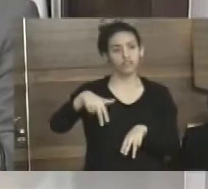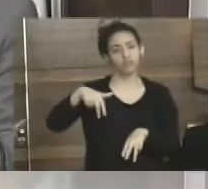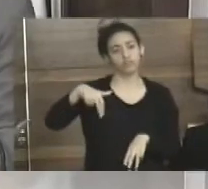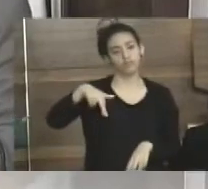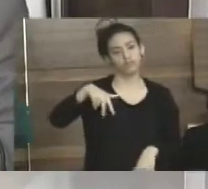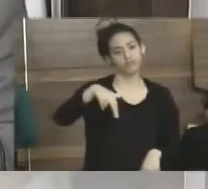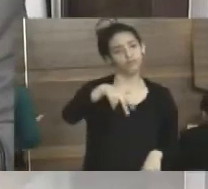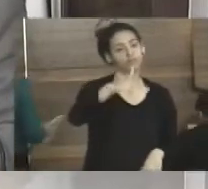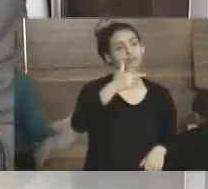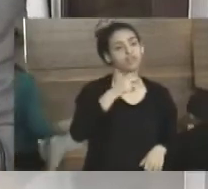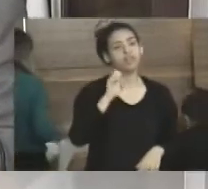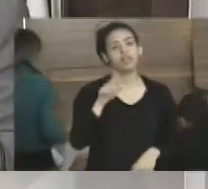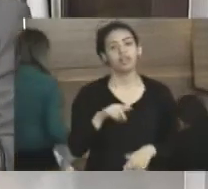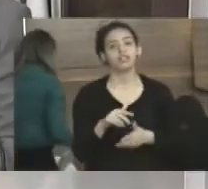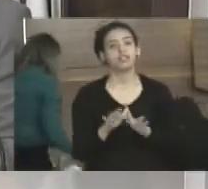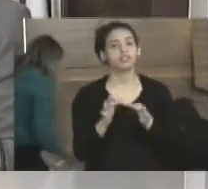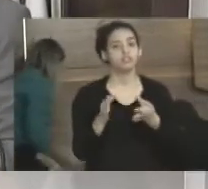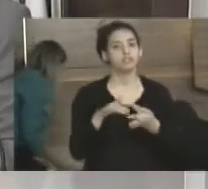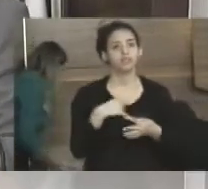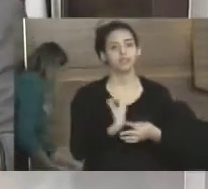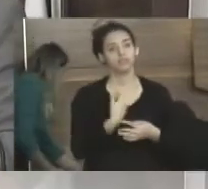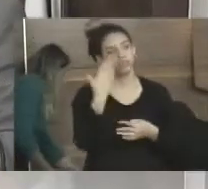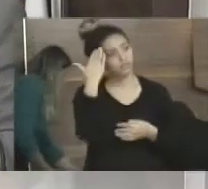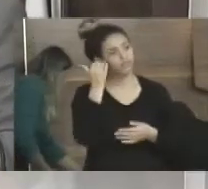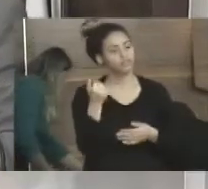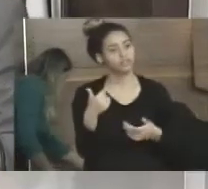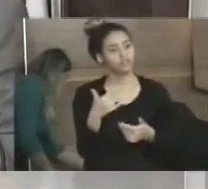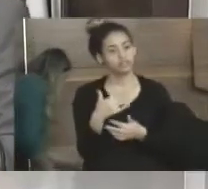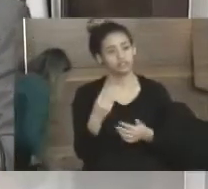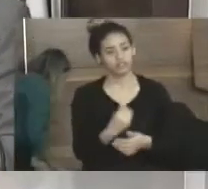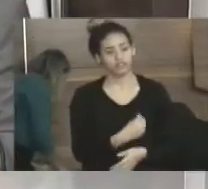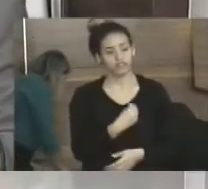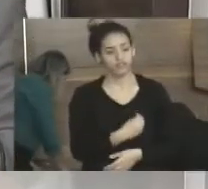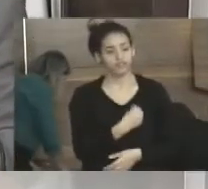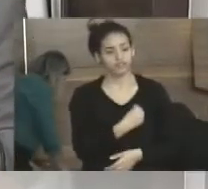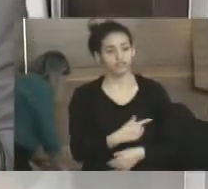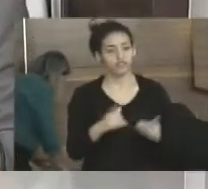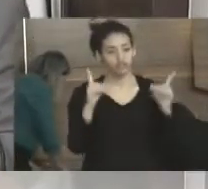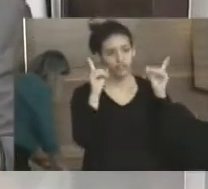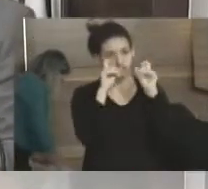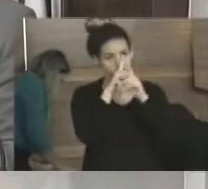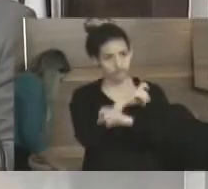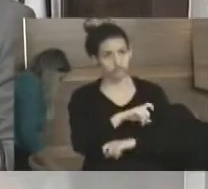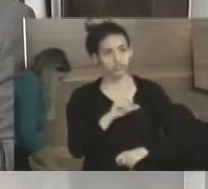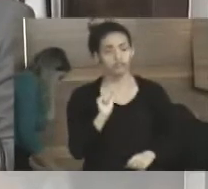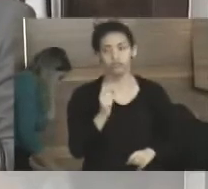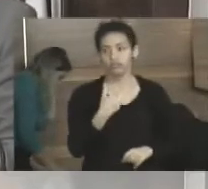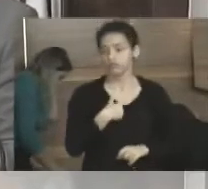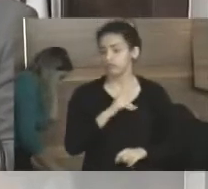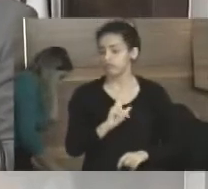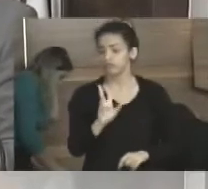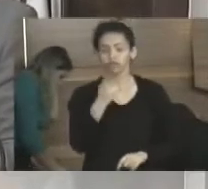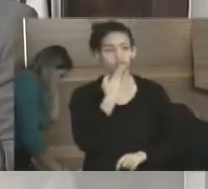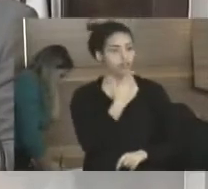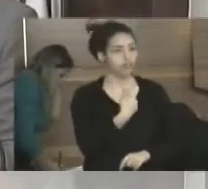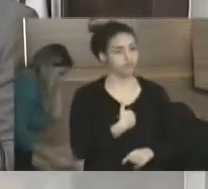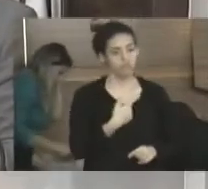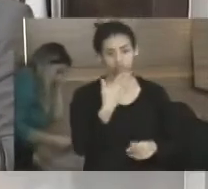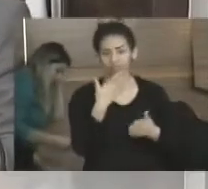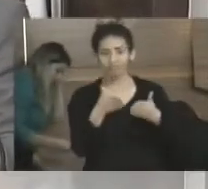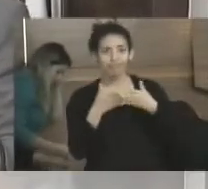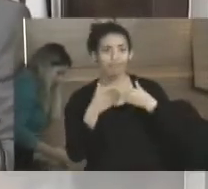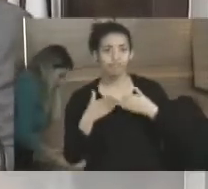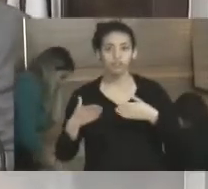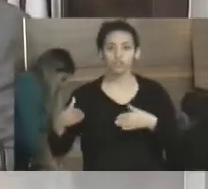patins. É uma coisa barata, a gente sabe muito bem que a cidade vem passando por um momento complicado, é o que eu venho falando sempre. Eu não estou pedindo aqui que faça